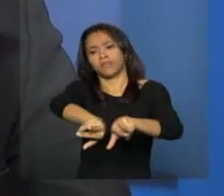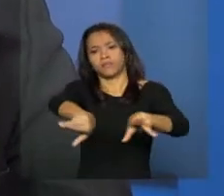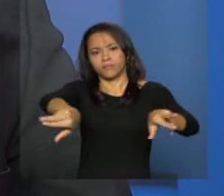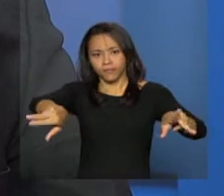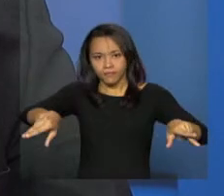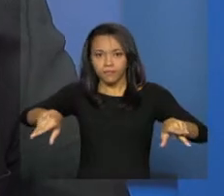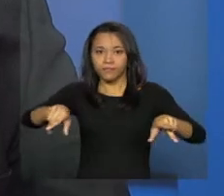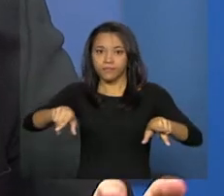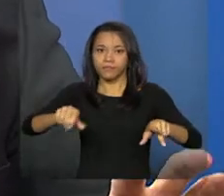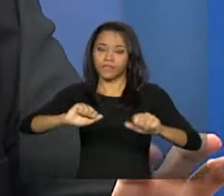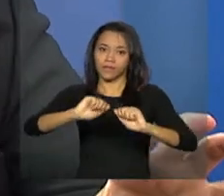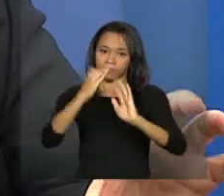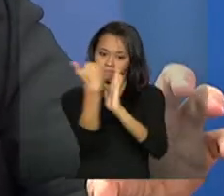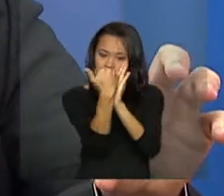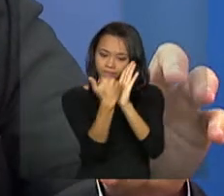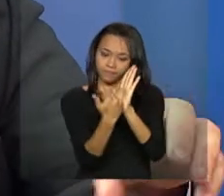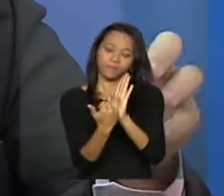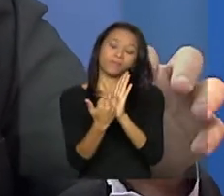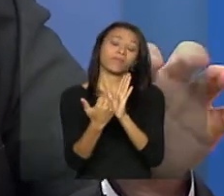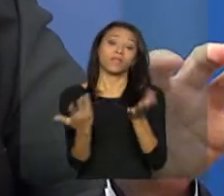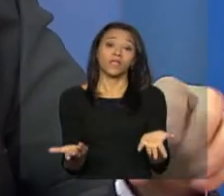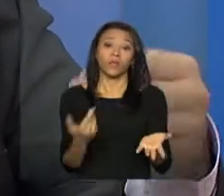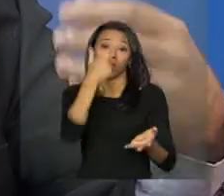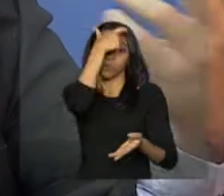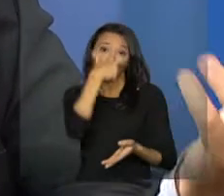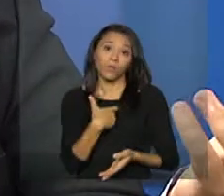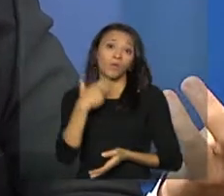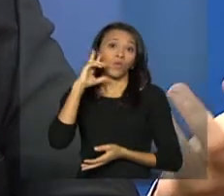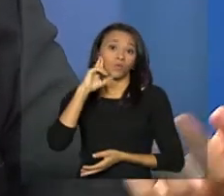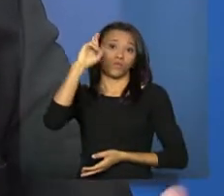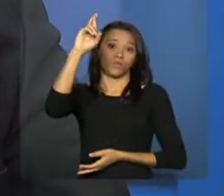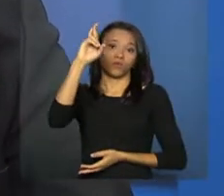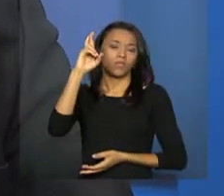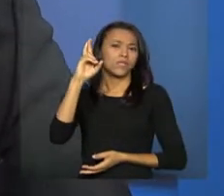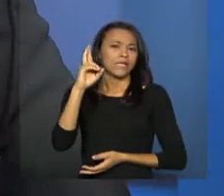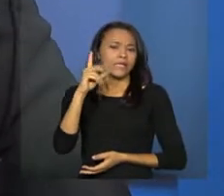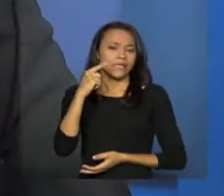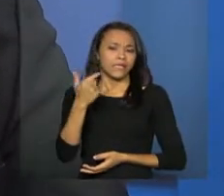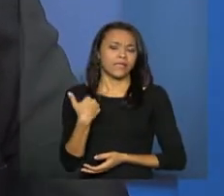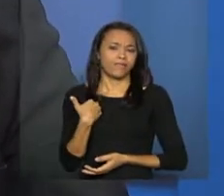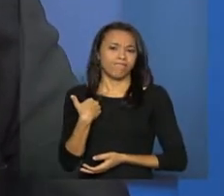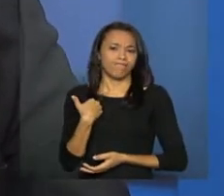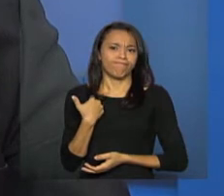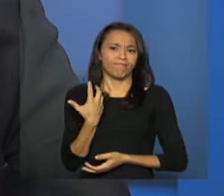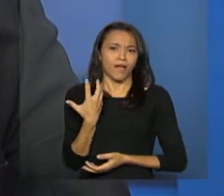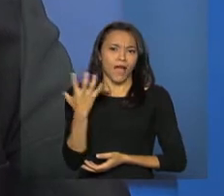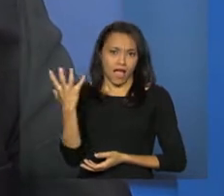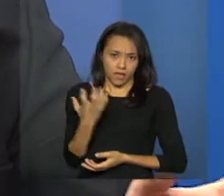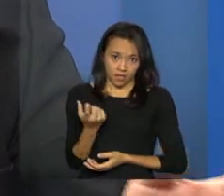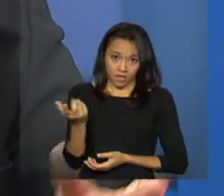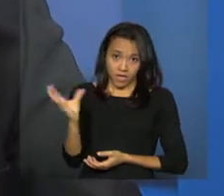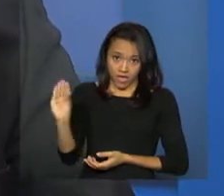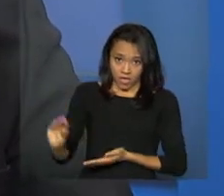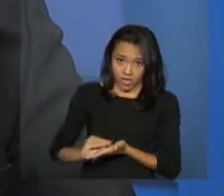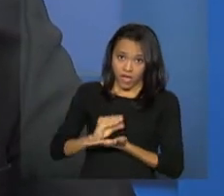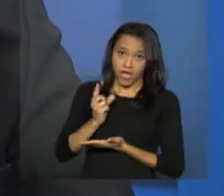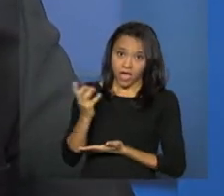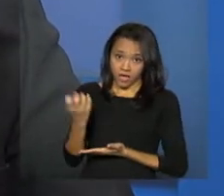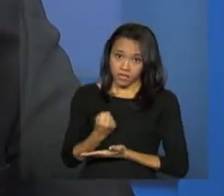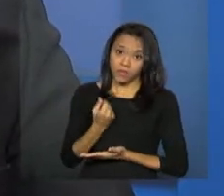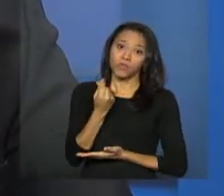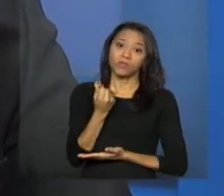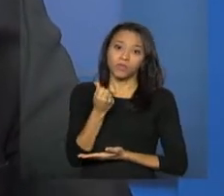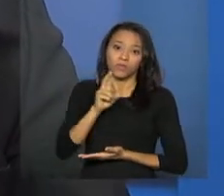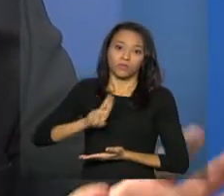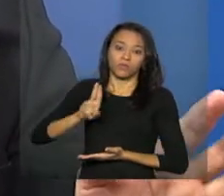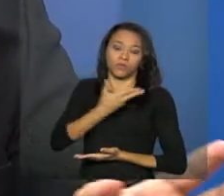o gestor, ele faz jus, certo? Ao recebimento desse recurso, e o conselho tem um papel importante,